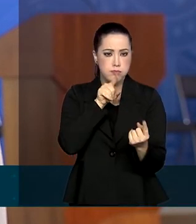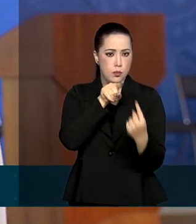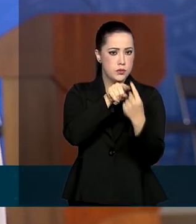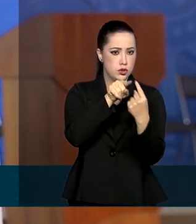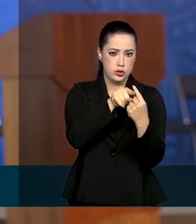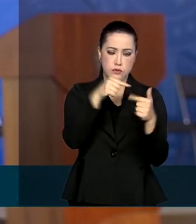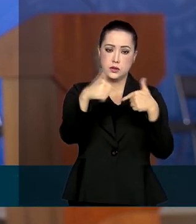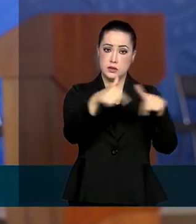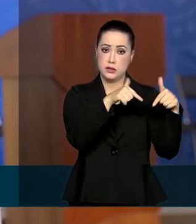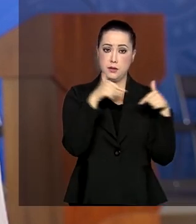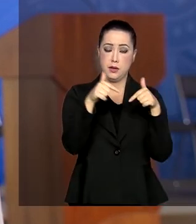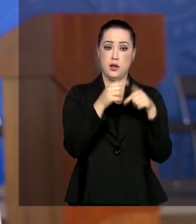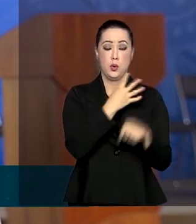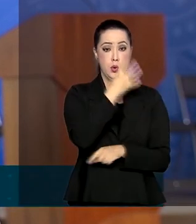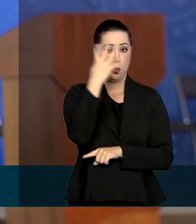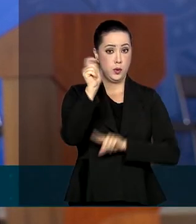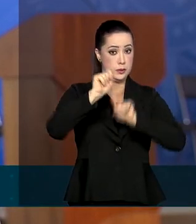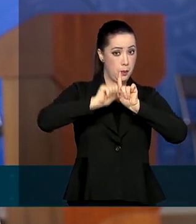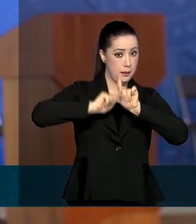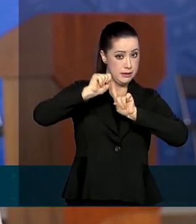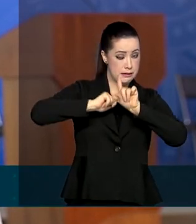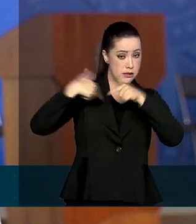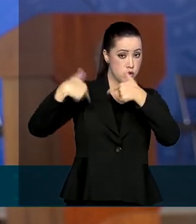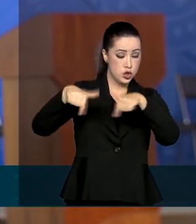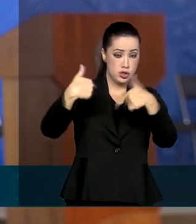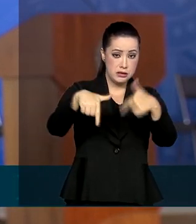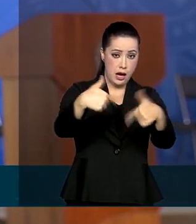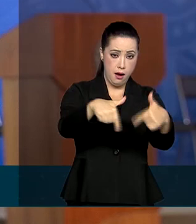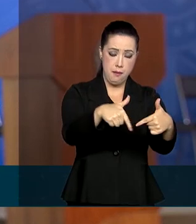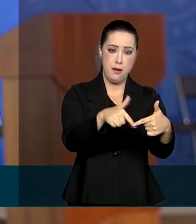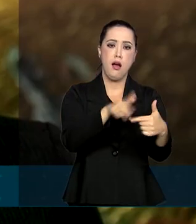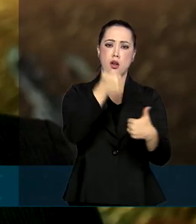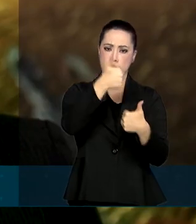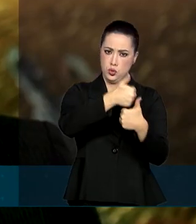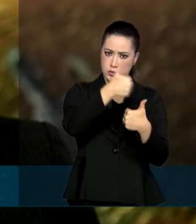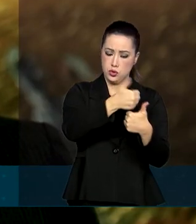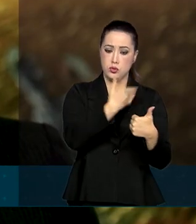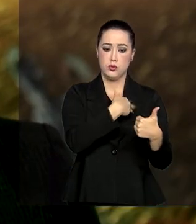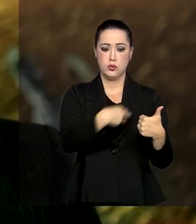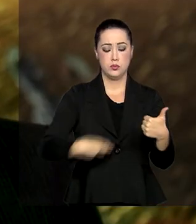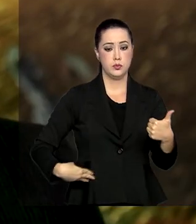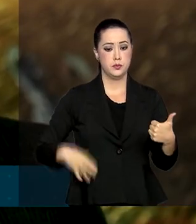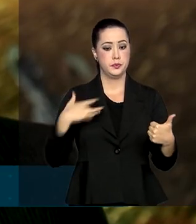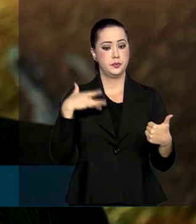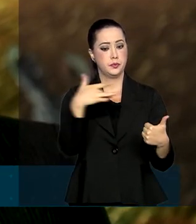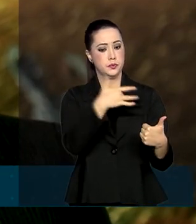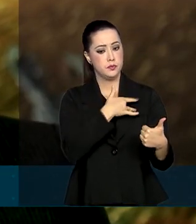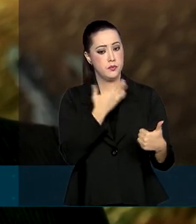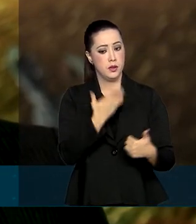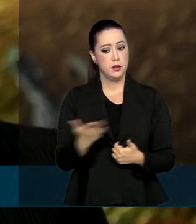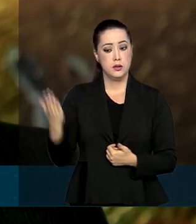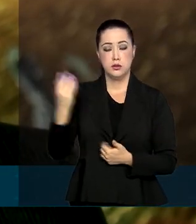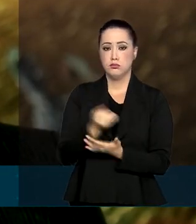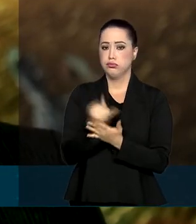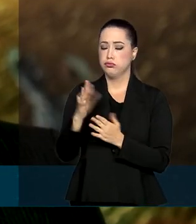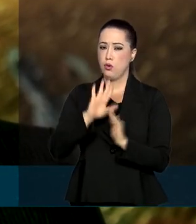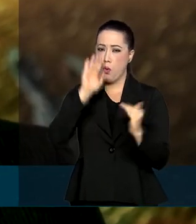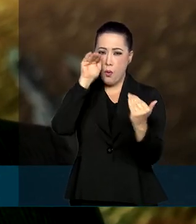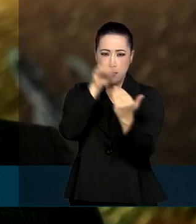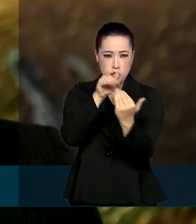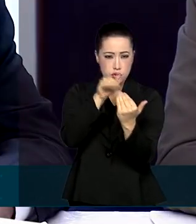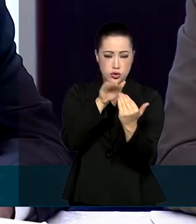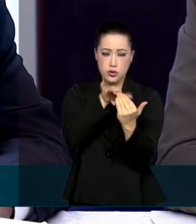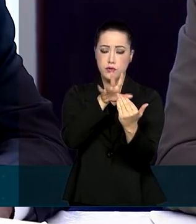Ao longo desses quatro meses que Eduardo Pazuello, então, ficou interinamente no Ministério da Saúde, ele deu muita ênfase no